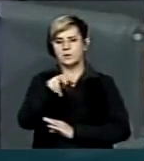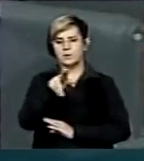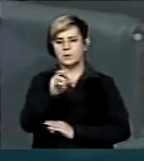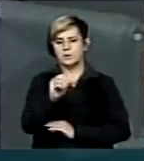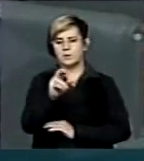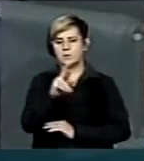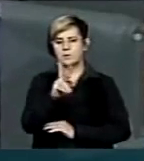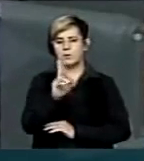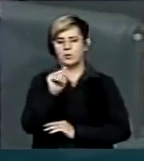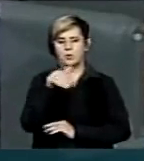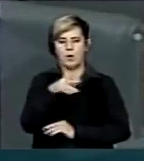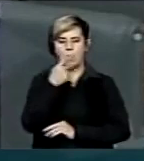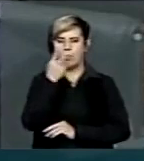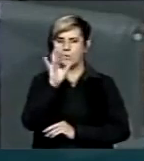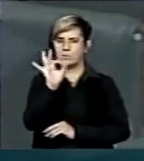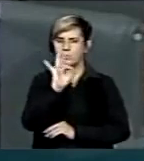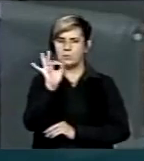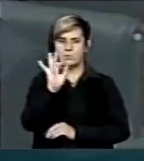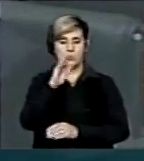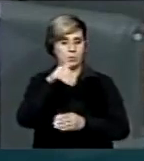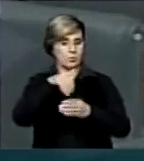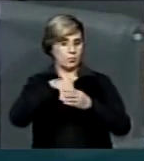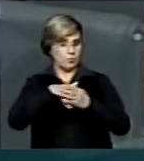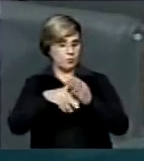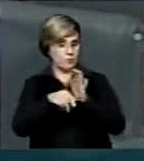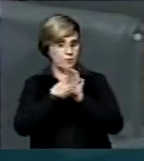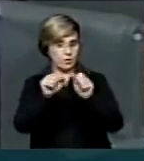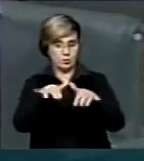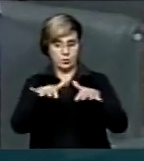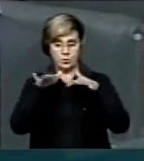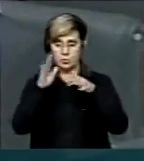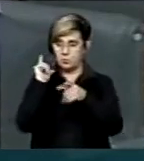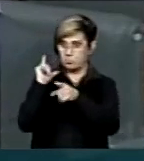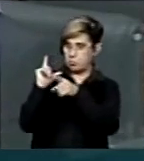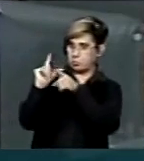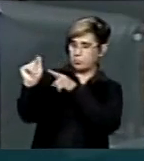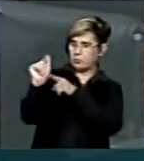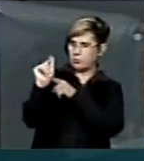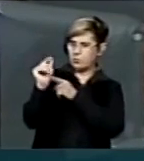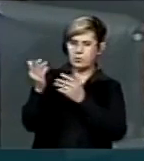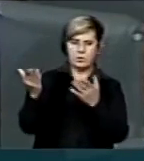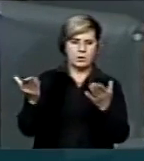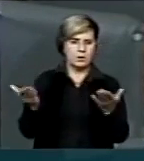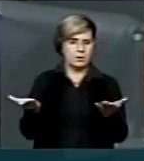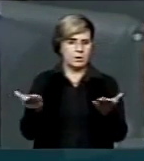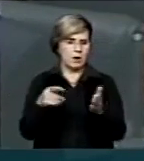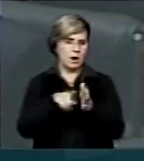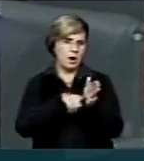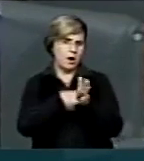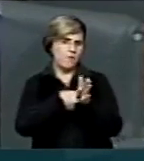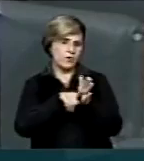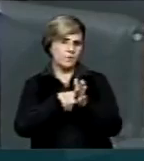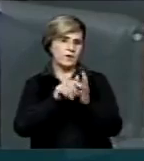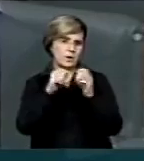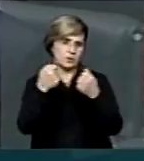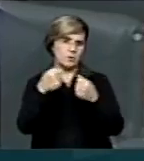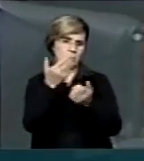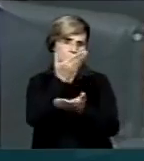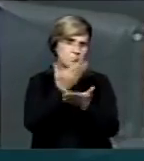manifestou com voto no plenário e se retirou do plenário Assim a verificação deve cair, presidente